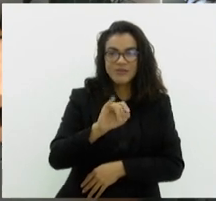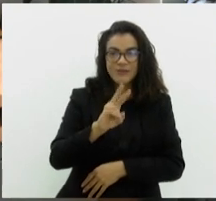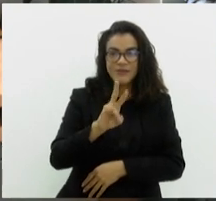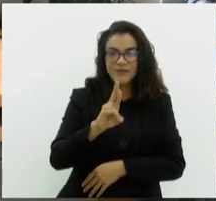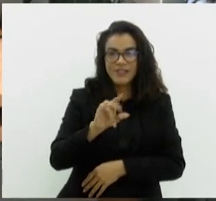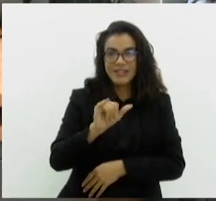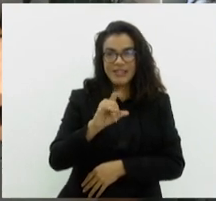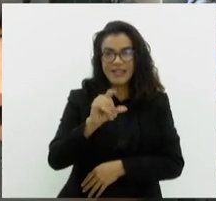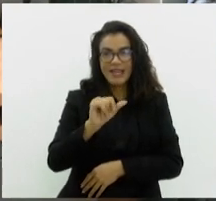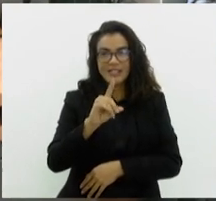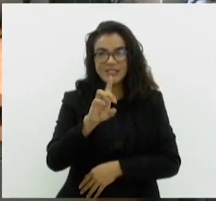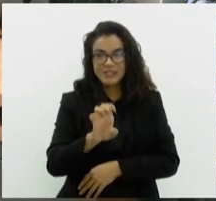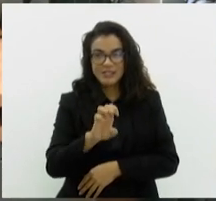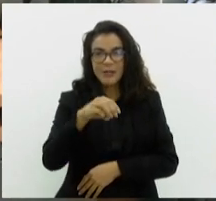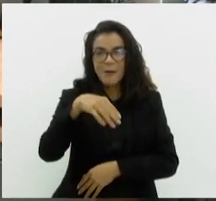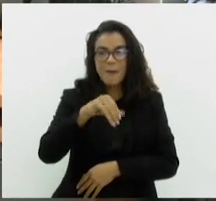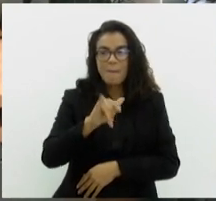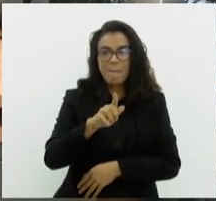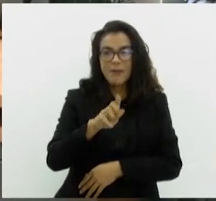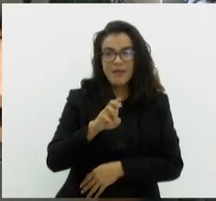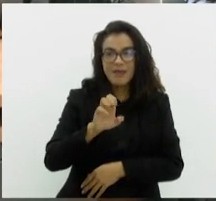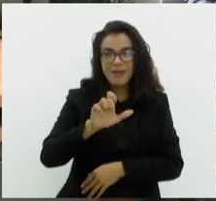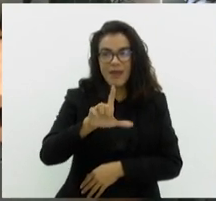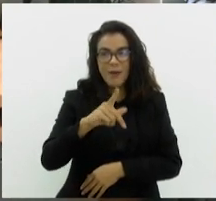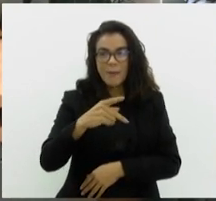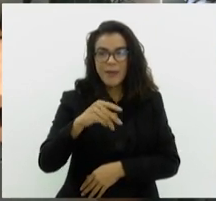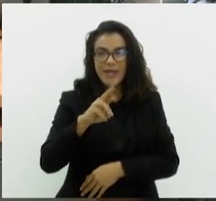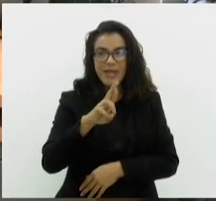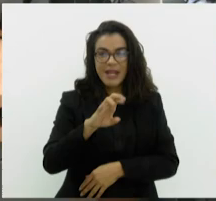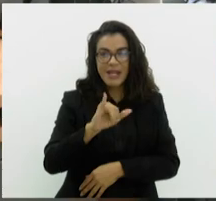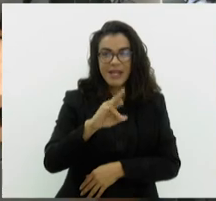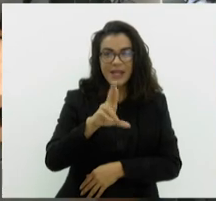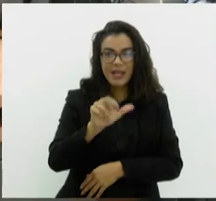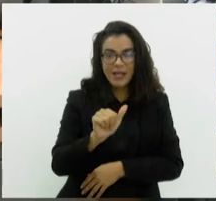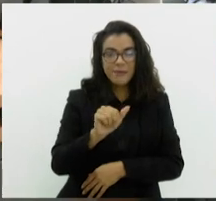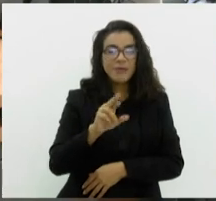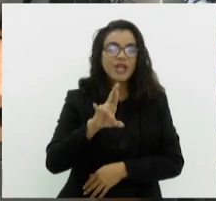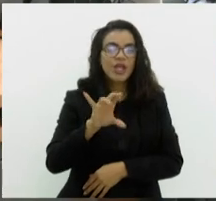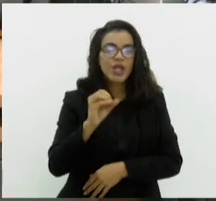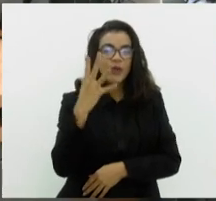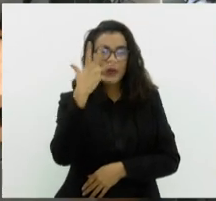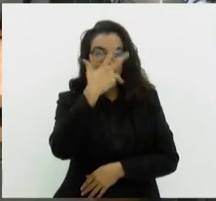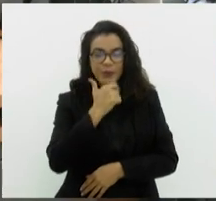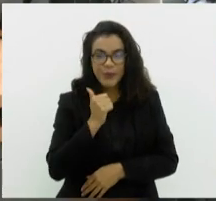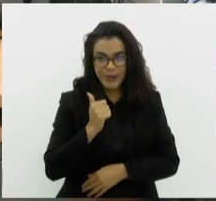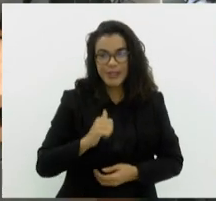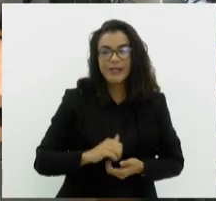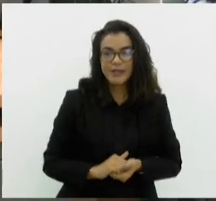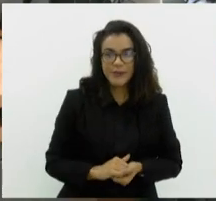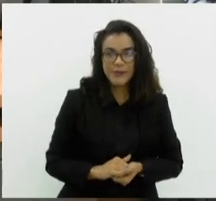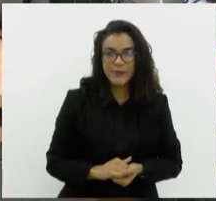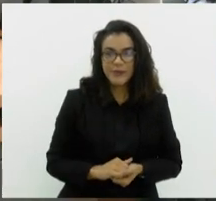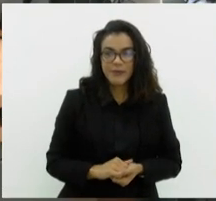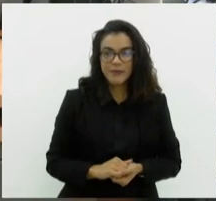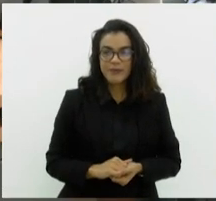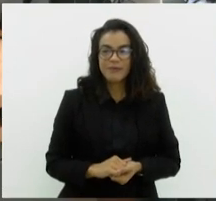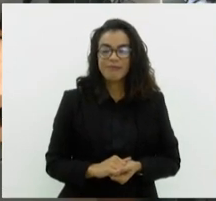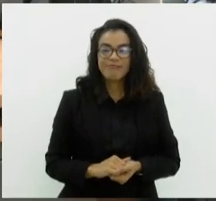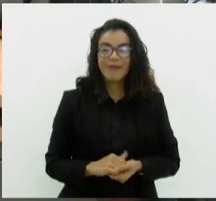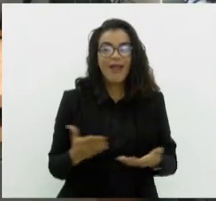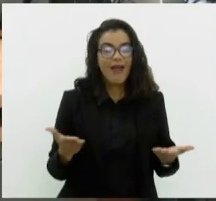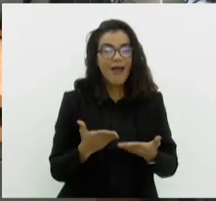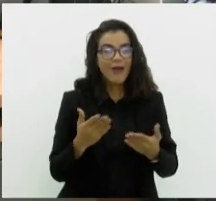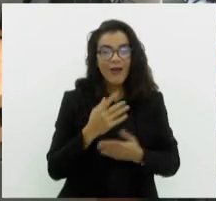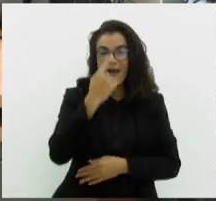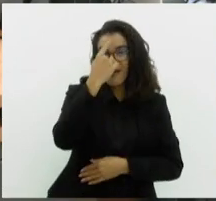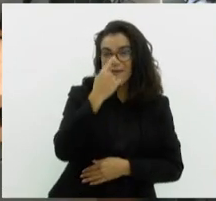também, 22 graus. Miguel Pereira, mesma temperatura. E Rio Bonito, 24 graus. Agora a gente vai